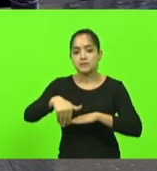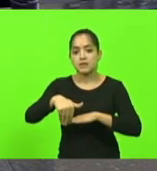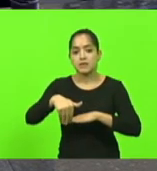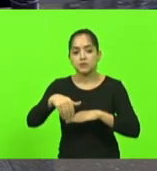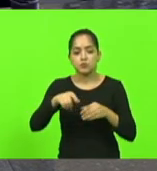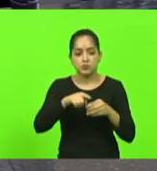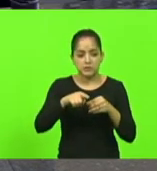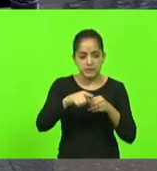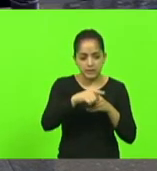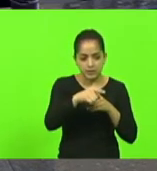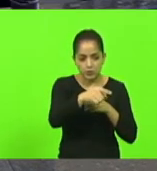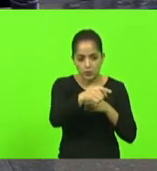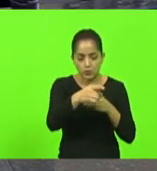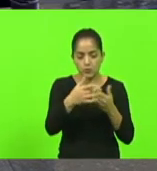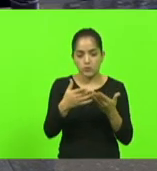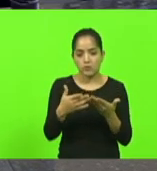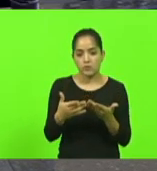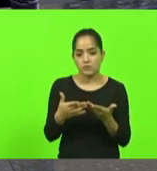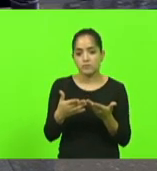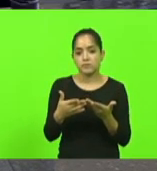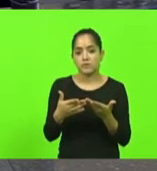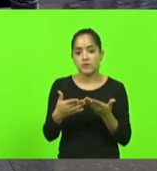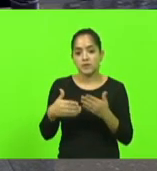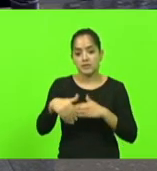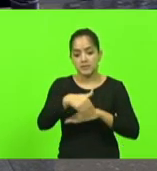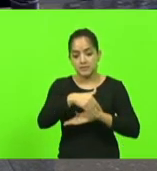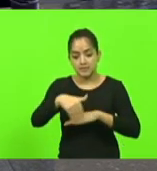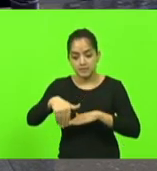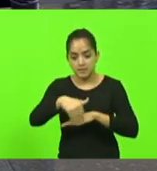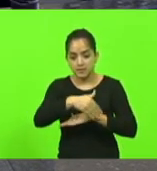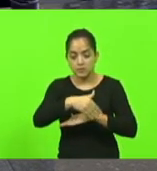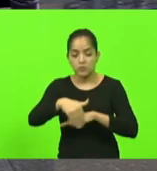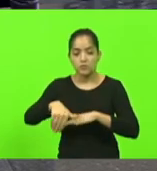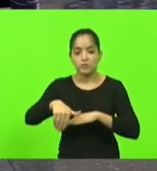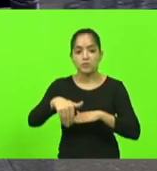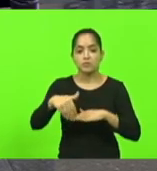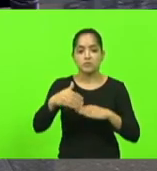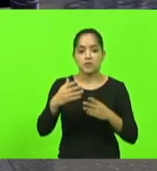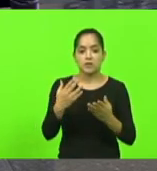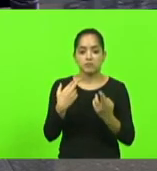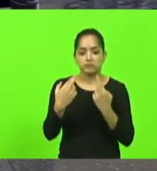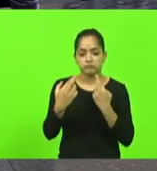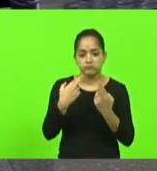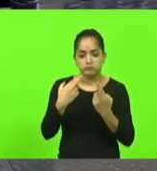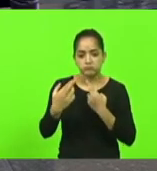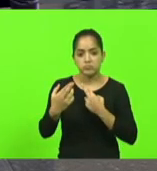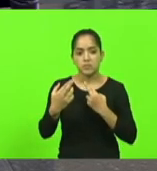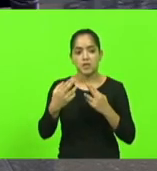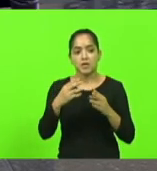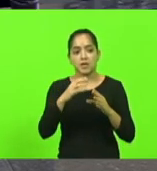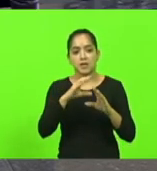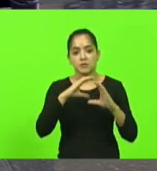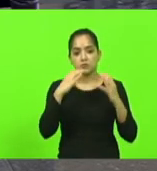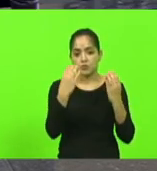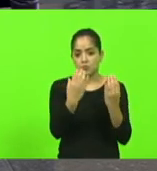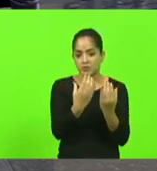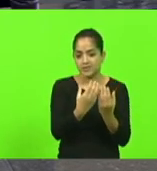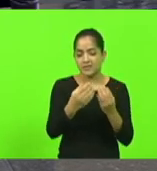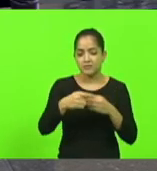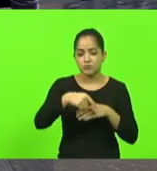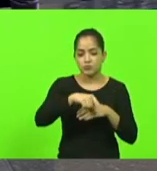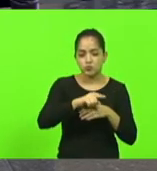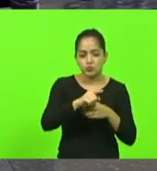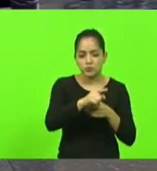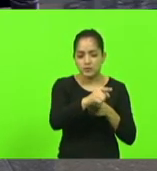deputado mota estradas que vão para o interior nas comunidades do interior sempre são